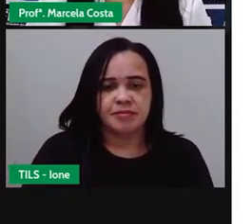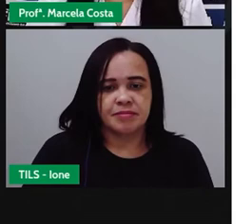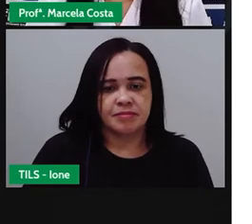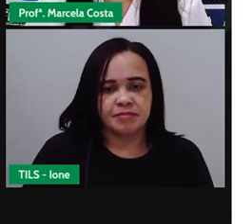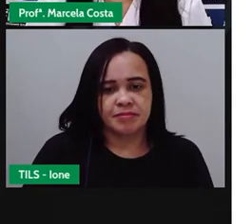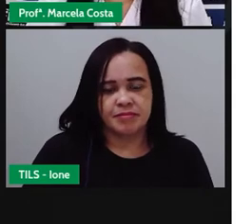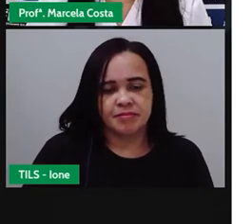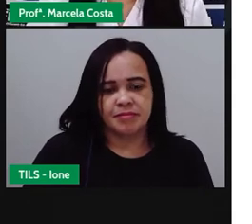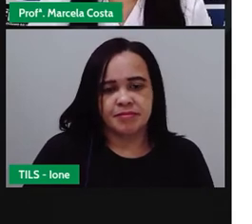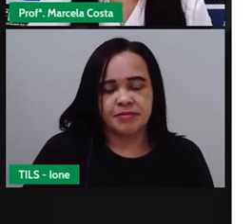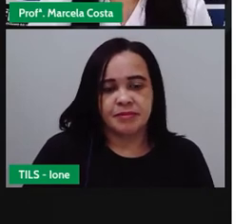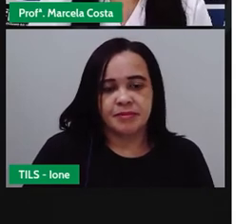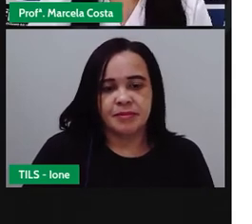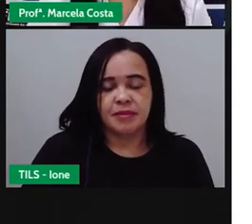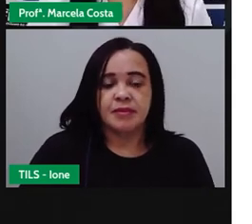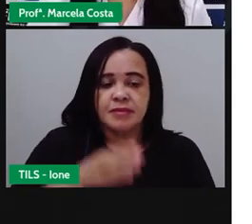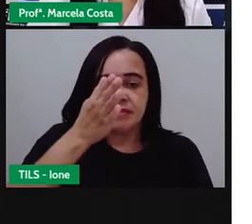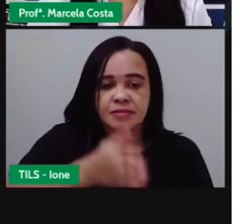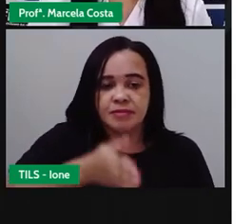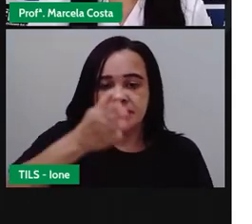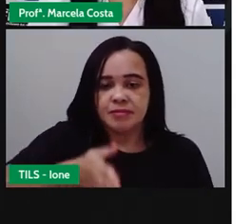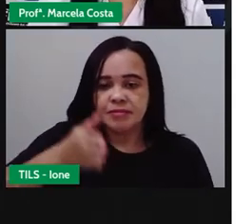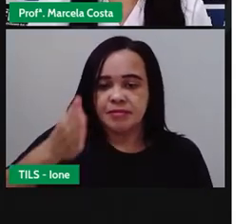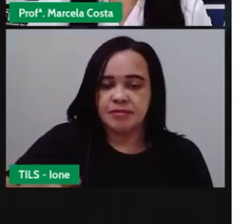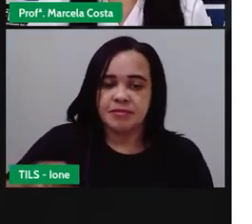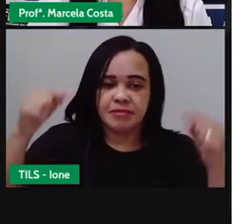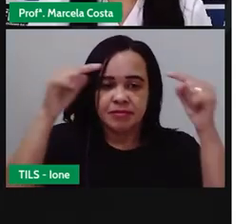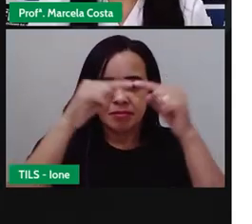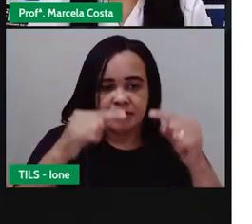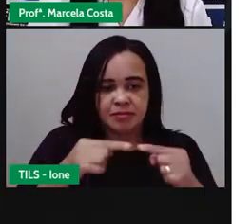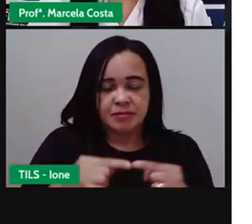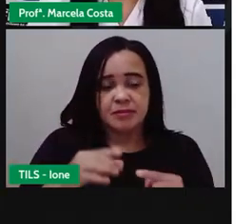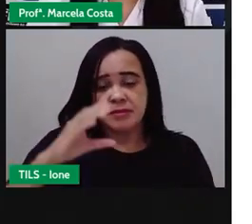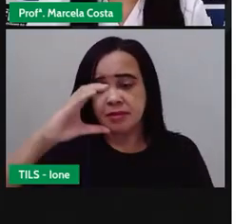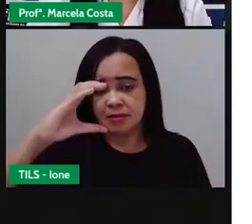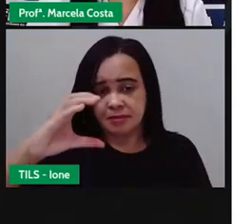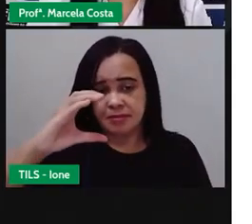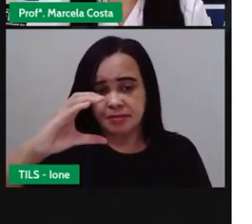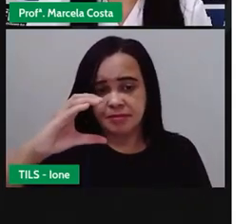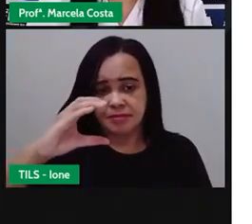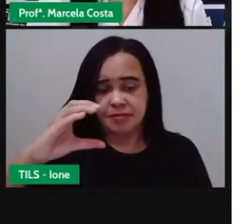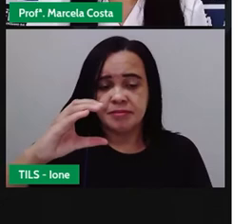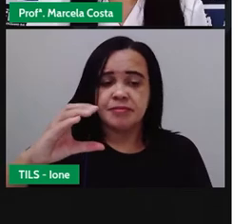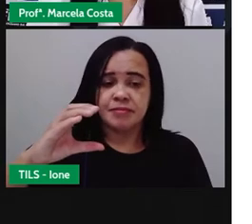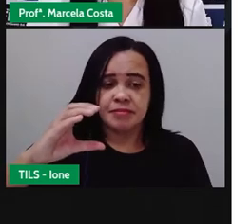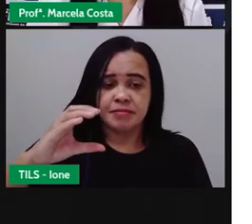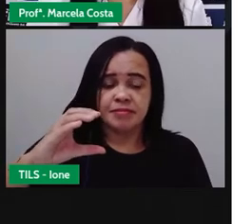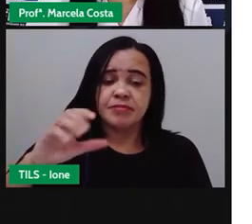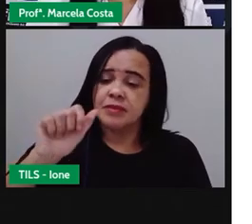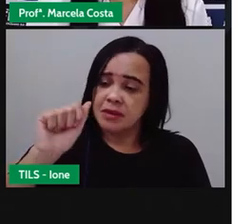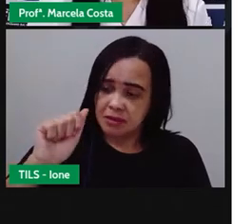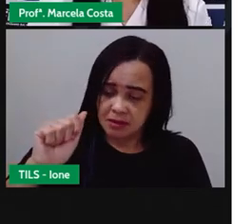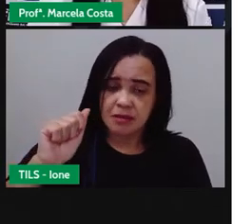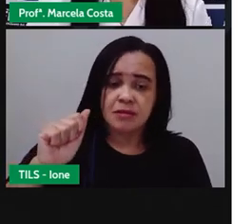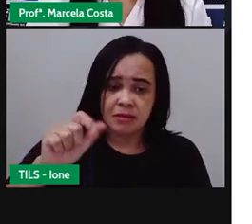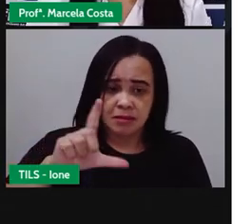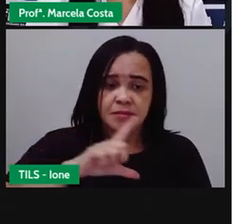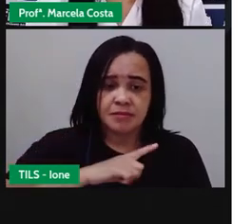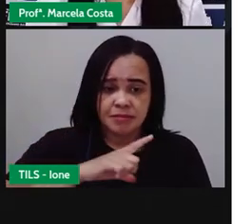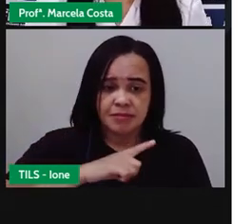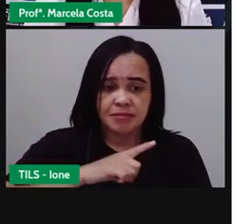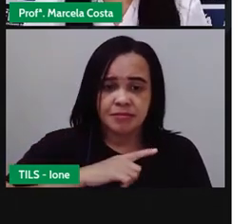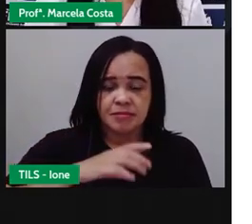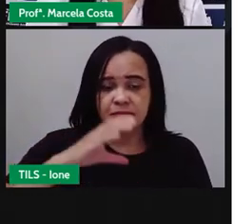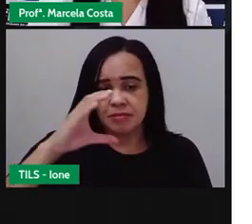Então, são sílabas que são compostas pela letra C e pela letra A, ou pela